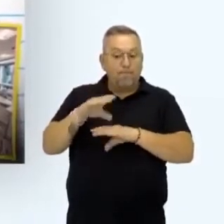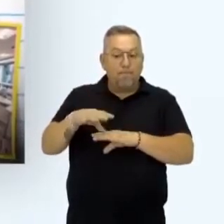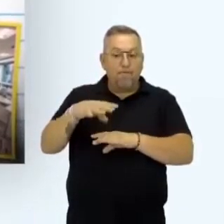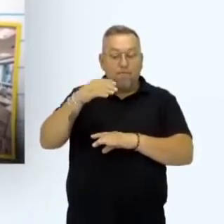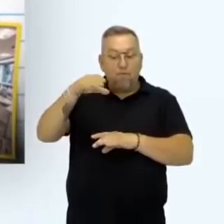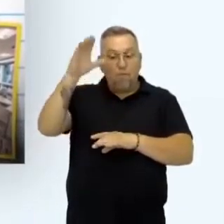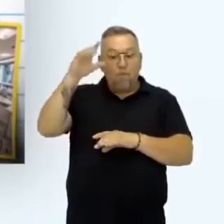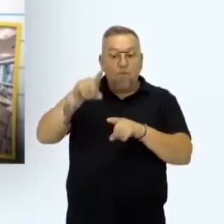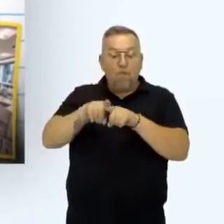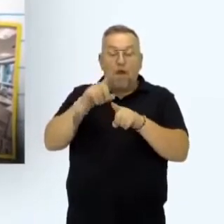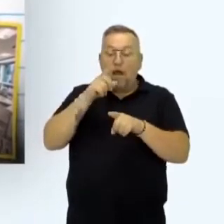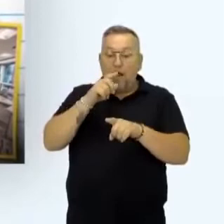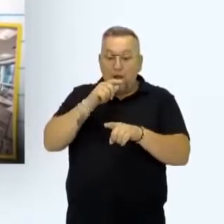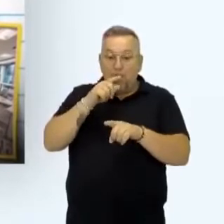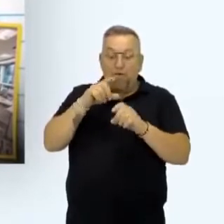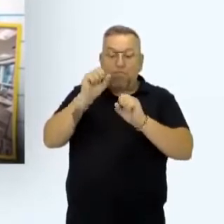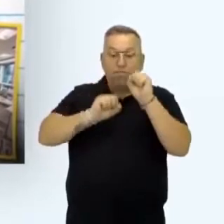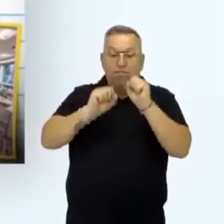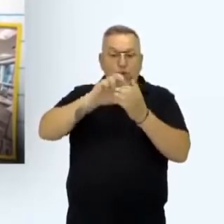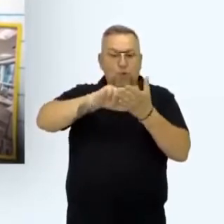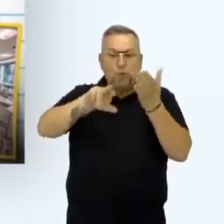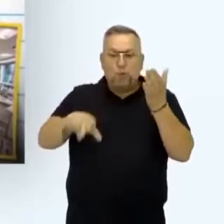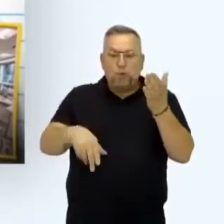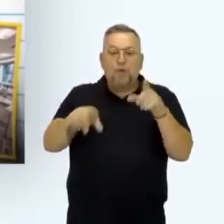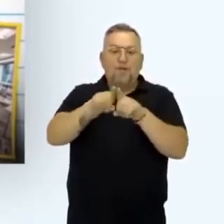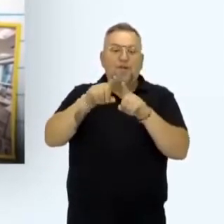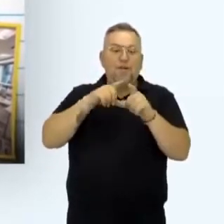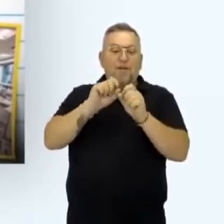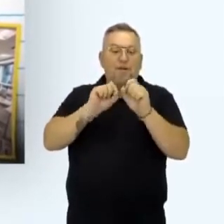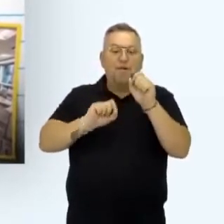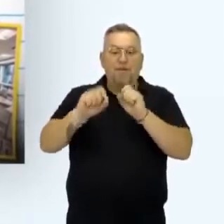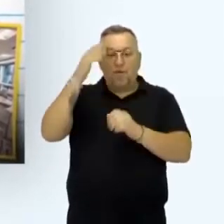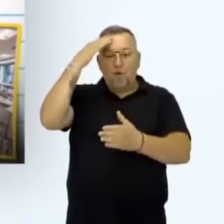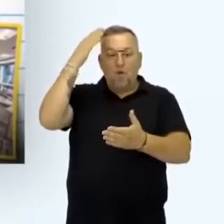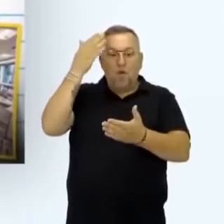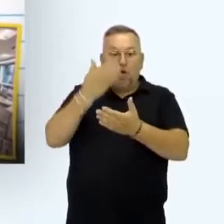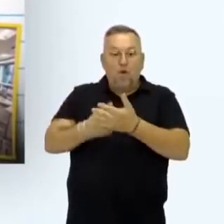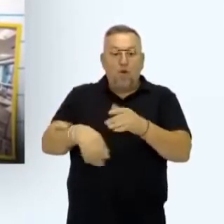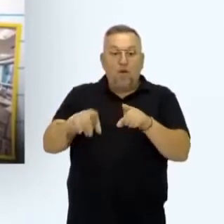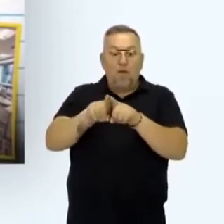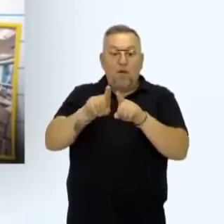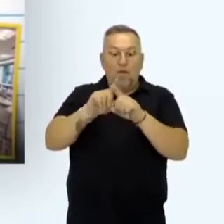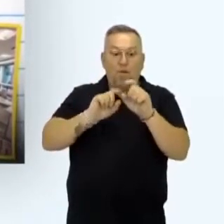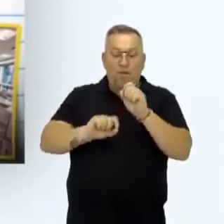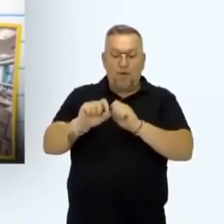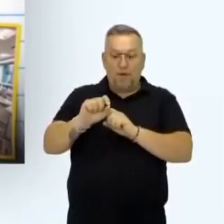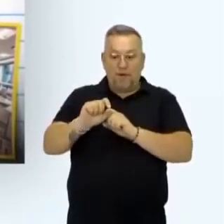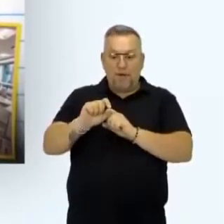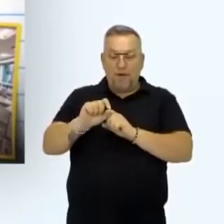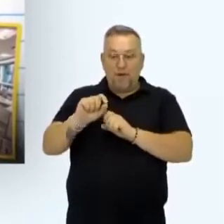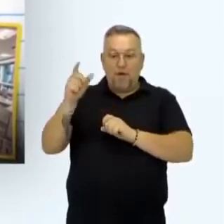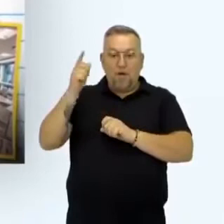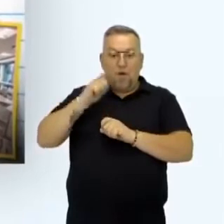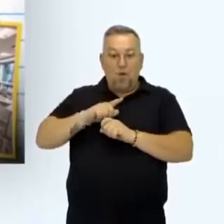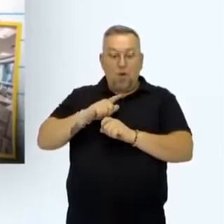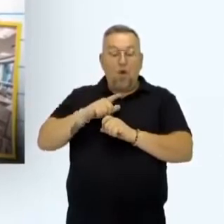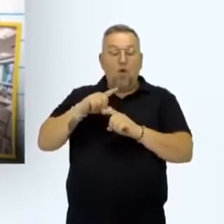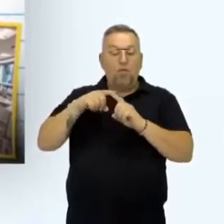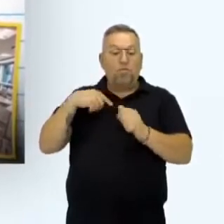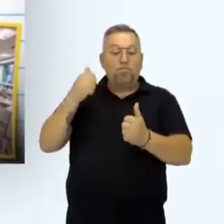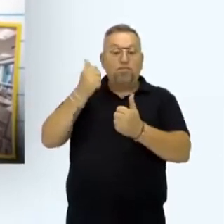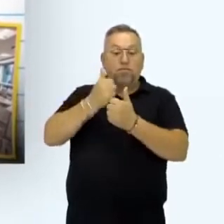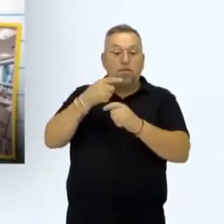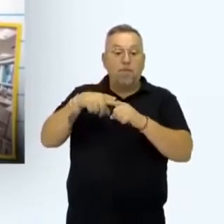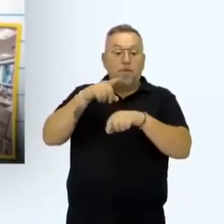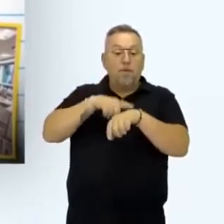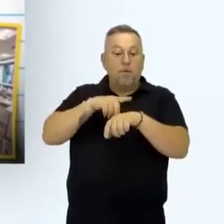fornecimento de água e industrialização, entre outros. Ela tem que ser confiável. Energia confiável é aquela que consegue suprir sua demanda